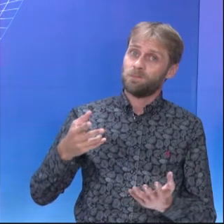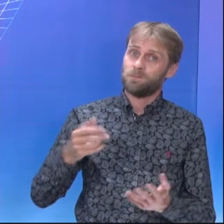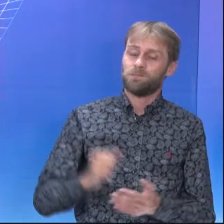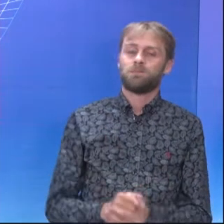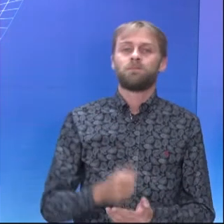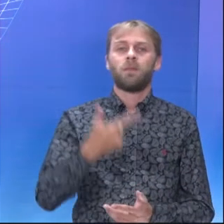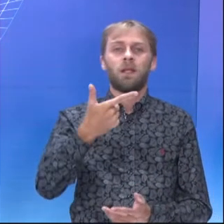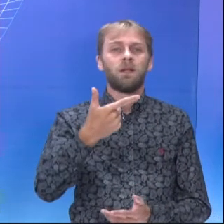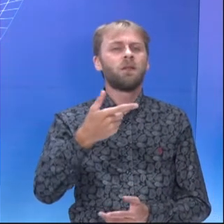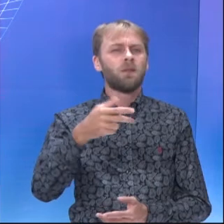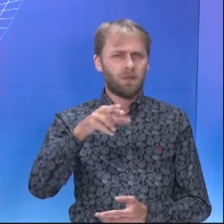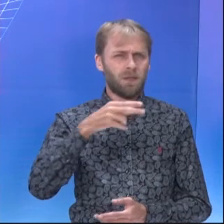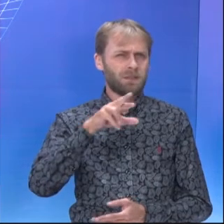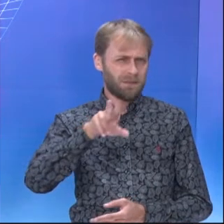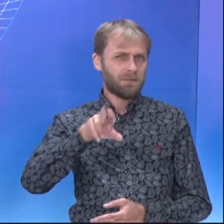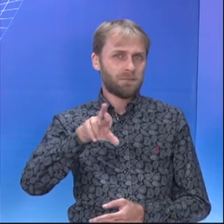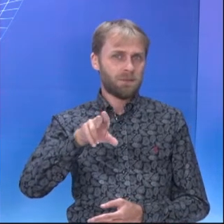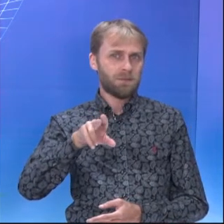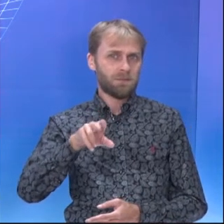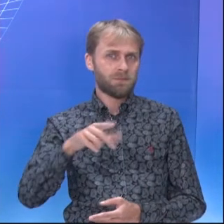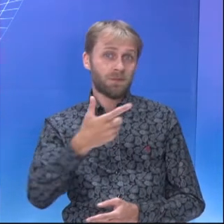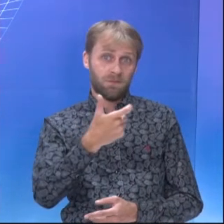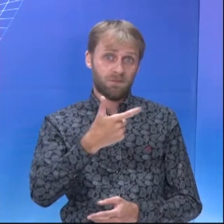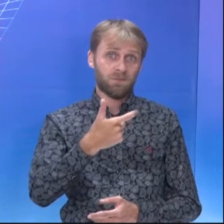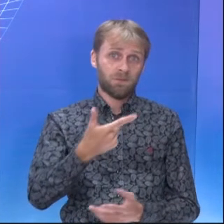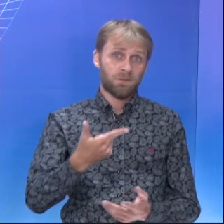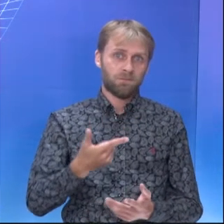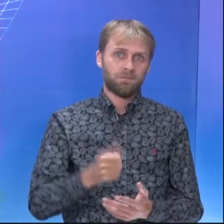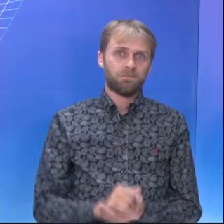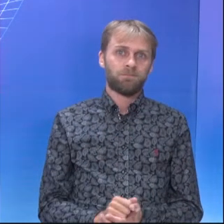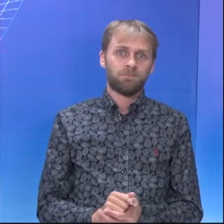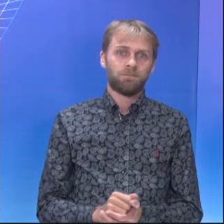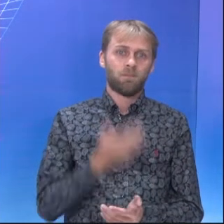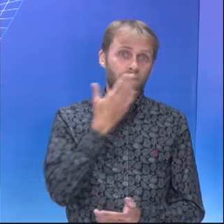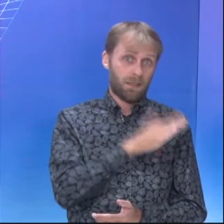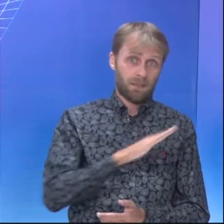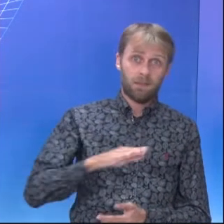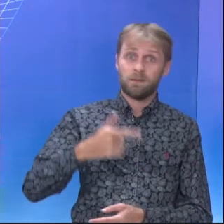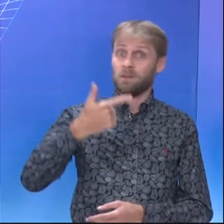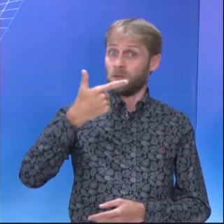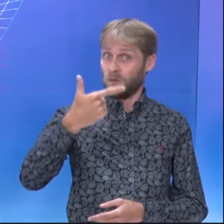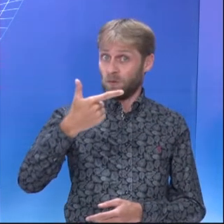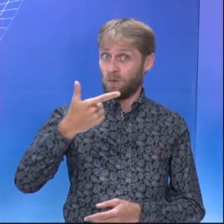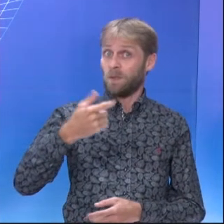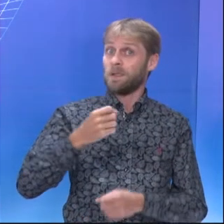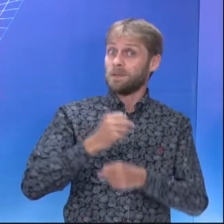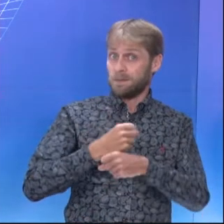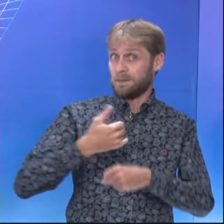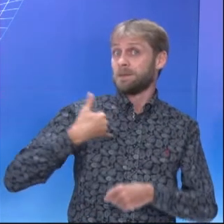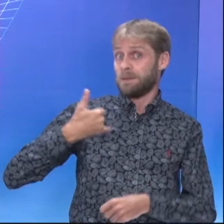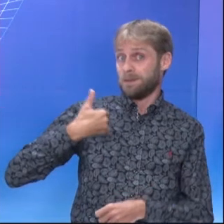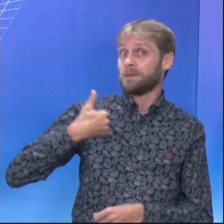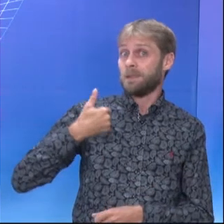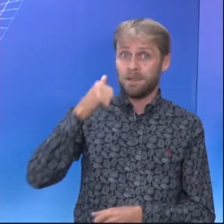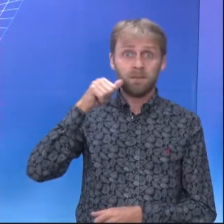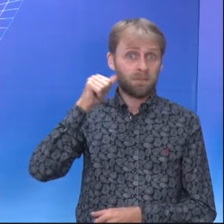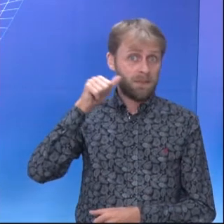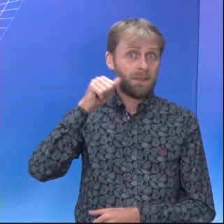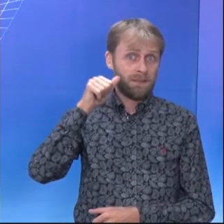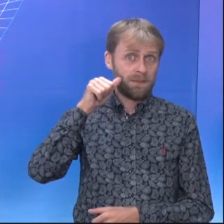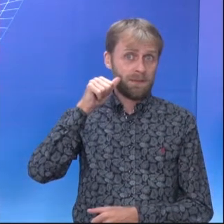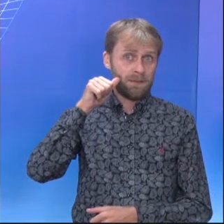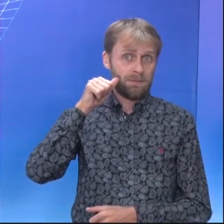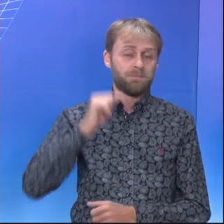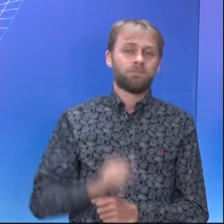vocês já sabem que tinham dois irmãos envolvidos que teve um acidente com arma de fogo. Olha só, uma criança de dois anos de idade, uma garota,